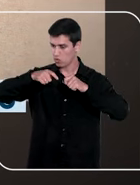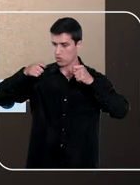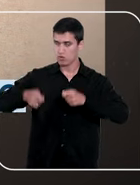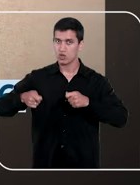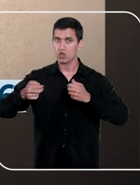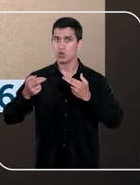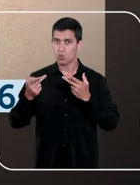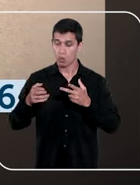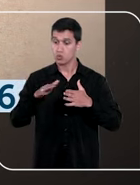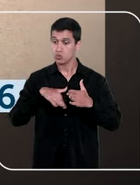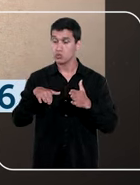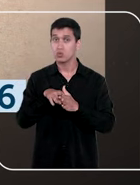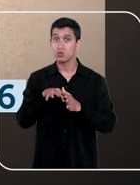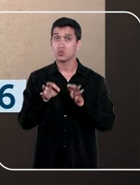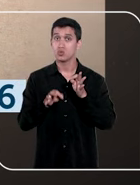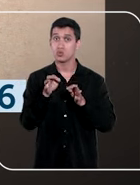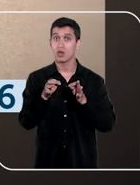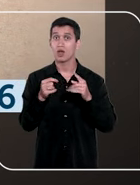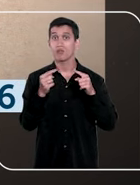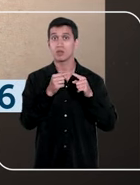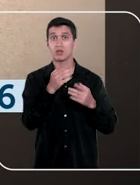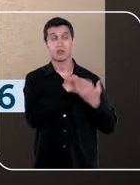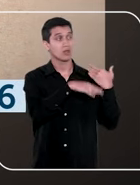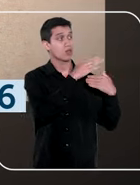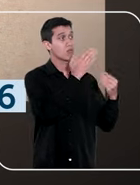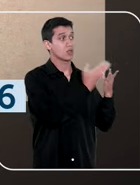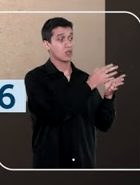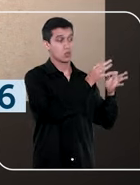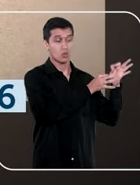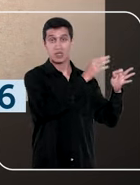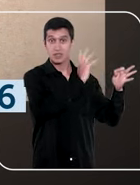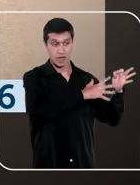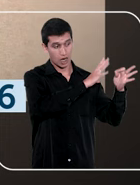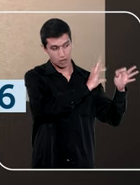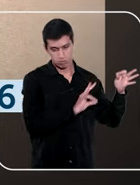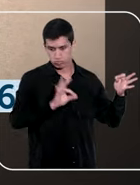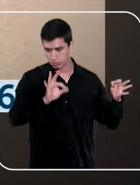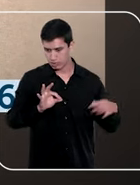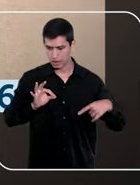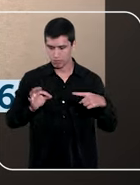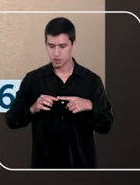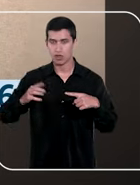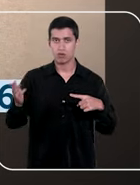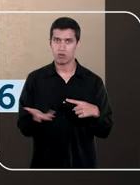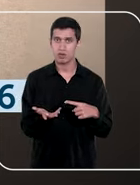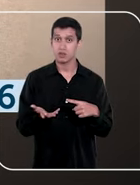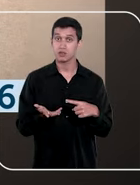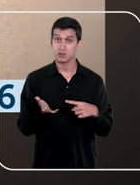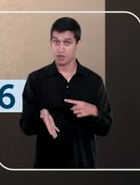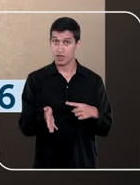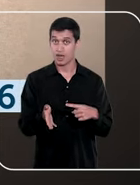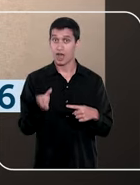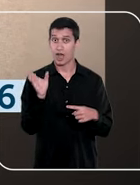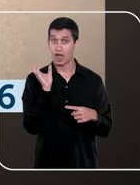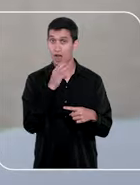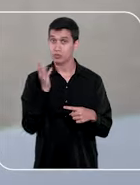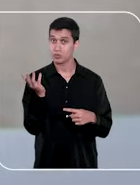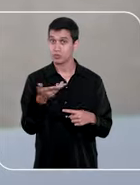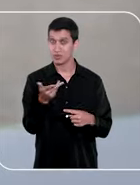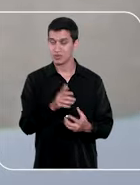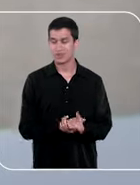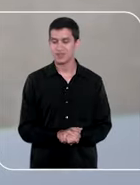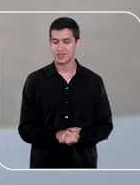uma corte de precedentes que oferece justiça ágil, moderna, preventiva e cidadã.